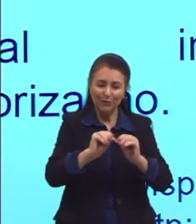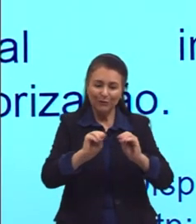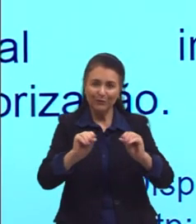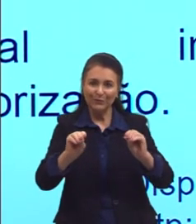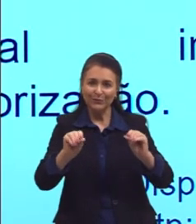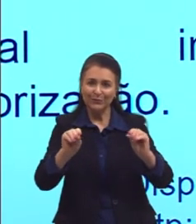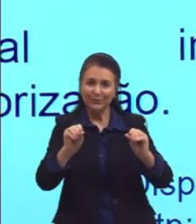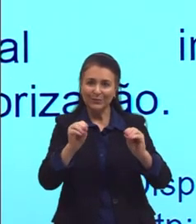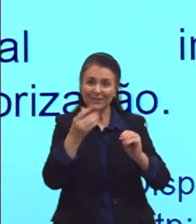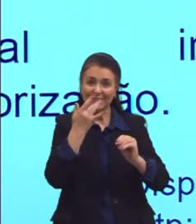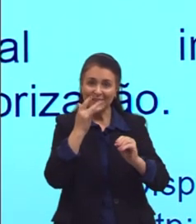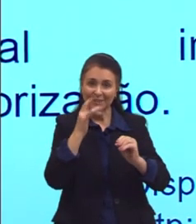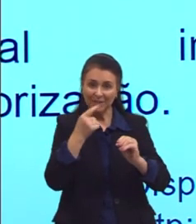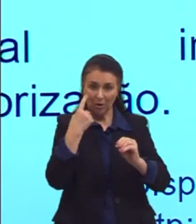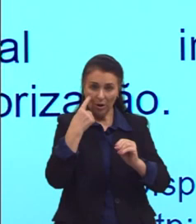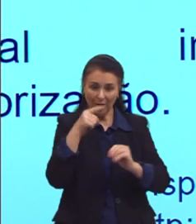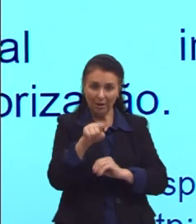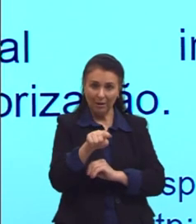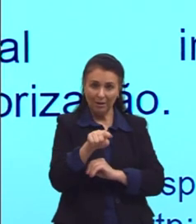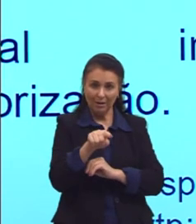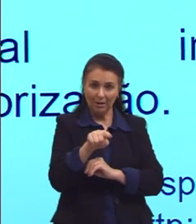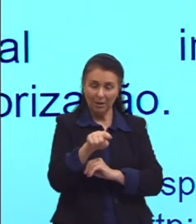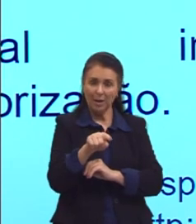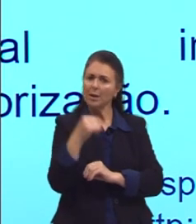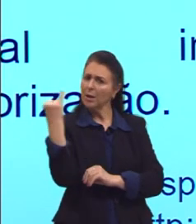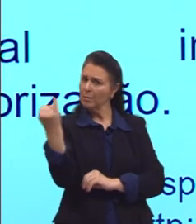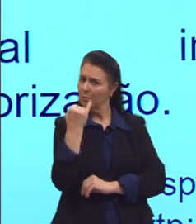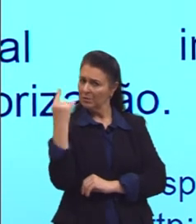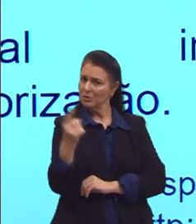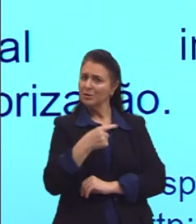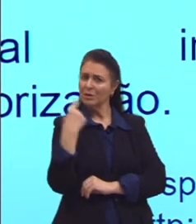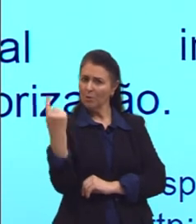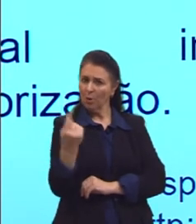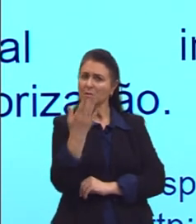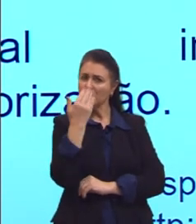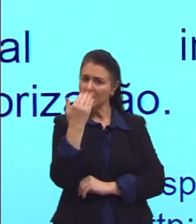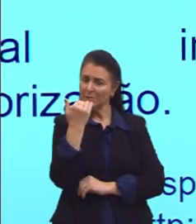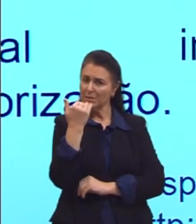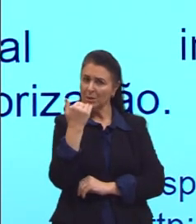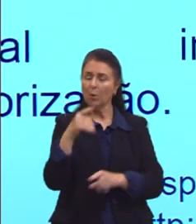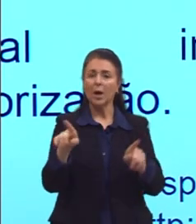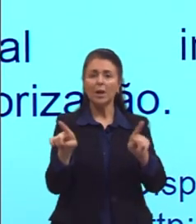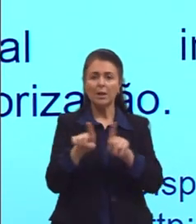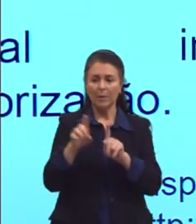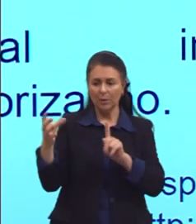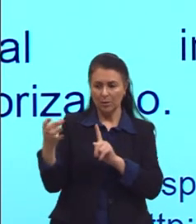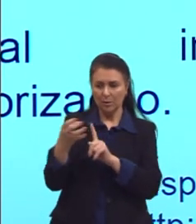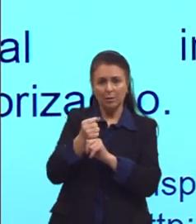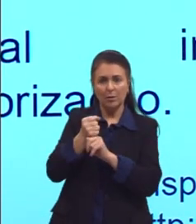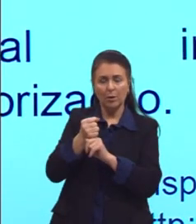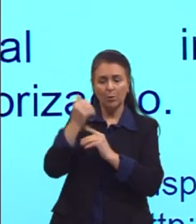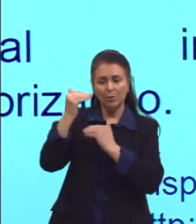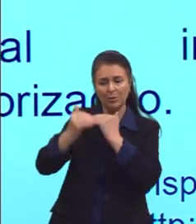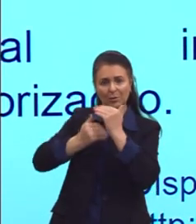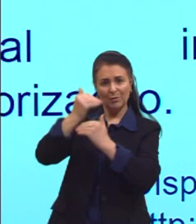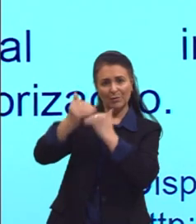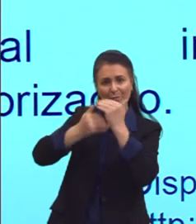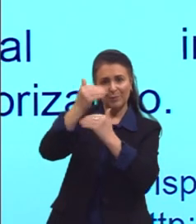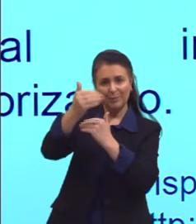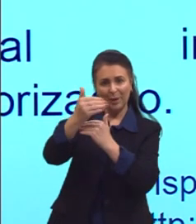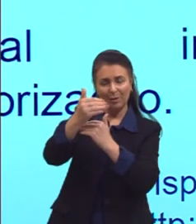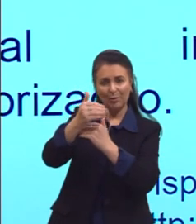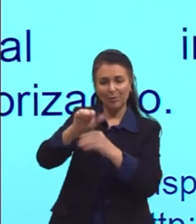importante na nossa alimentação no Brasil, a domesticação, o desenvolvimento da mandioca foi